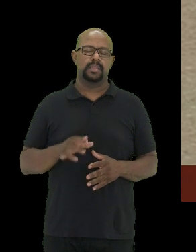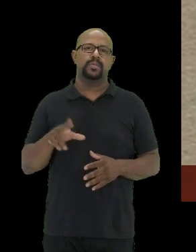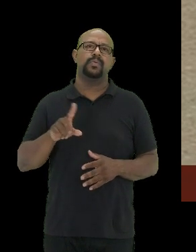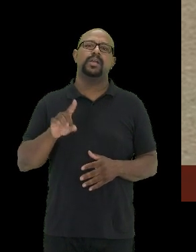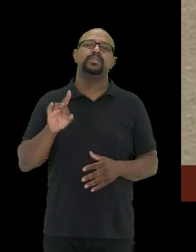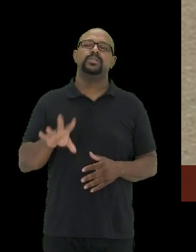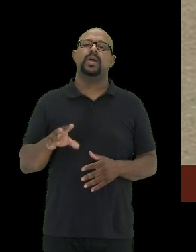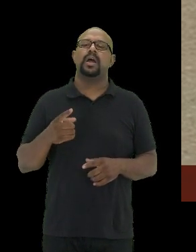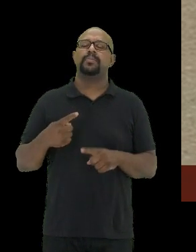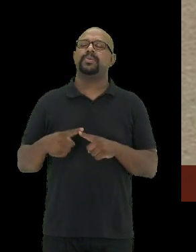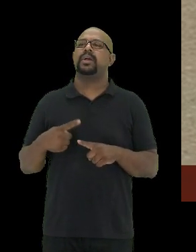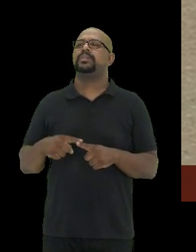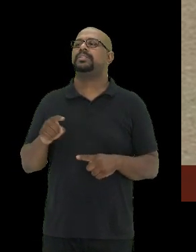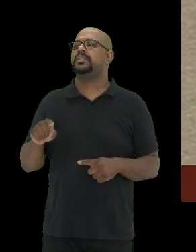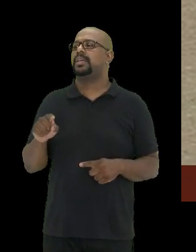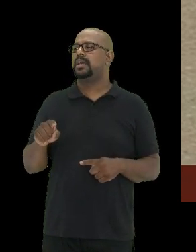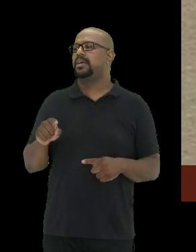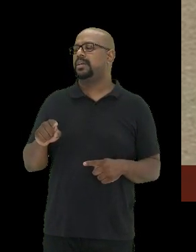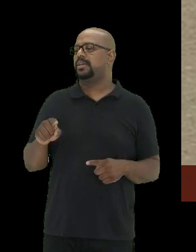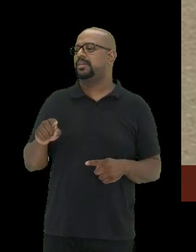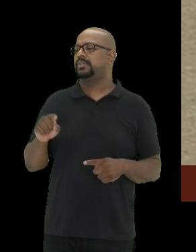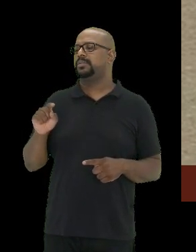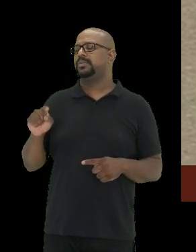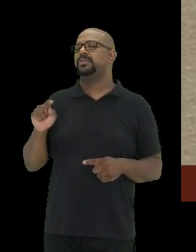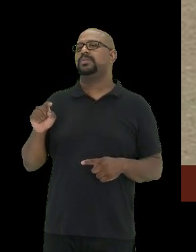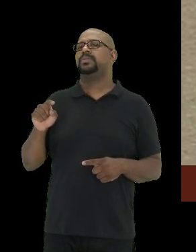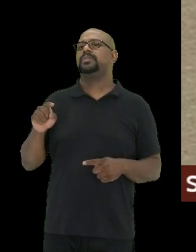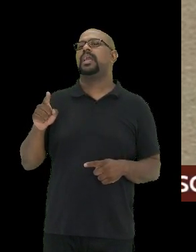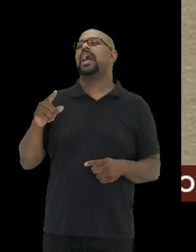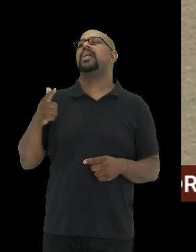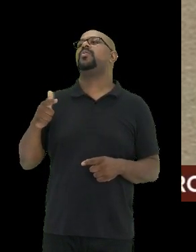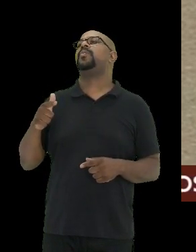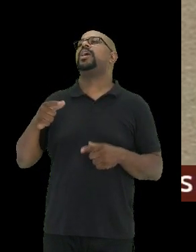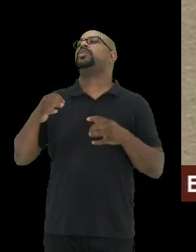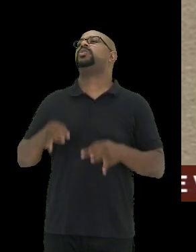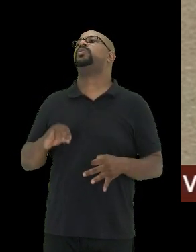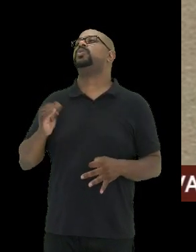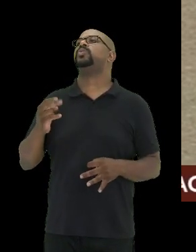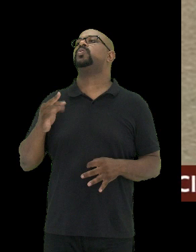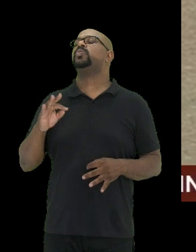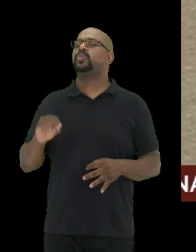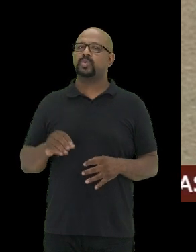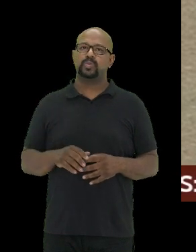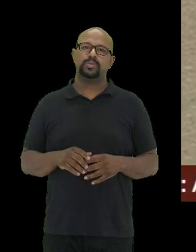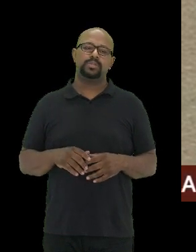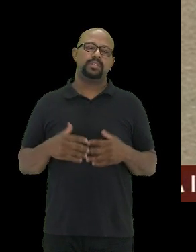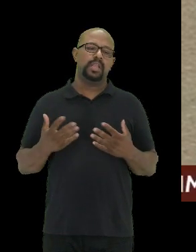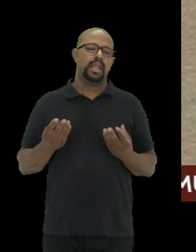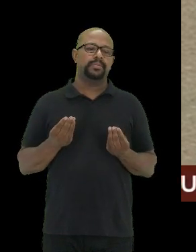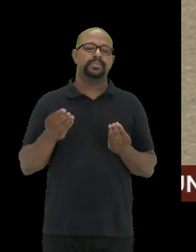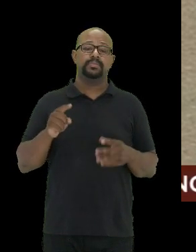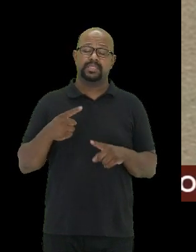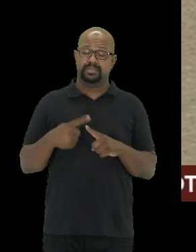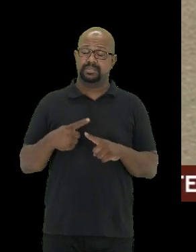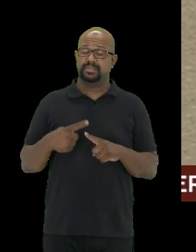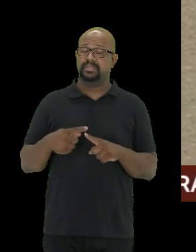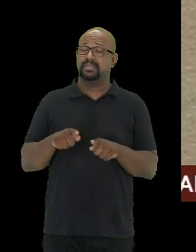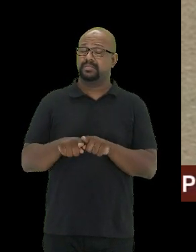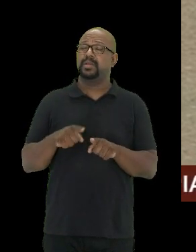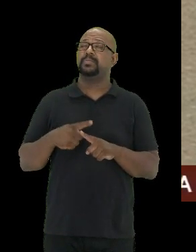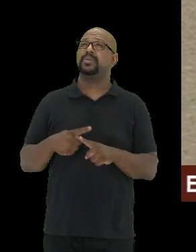apenas por conta de que é injusto e é antiético, mas também porque não